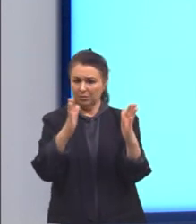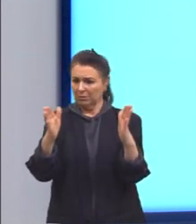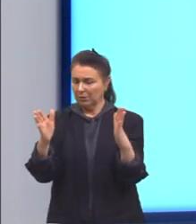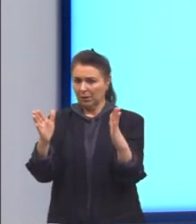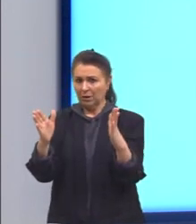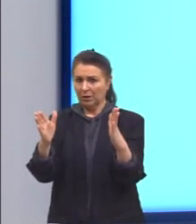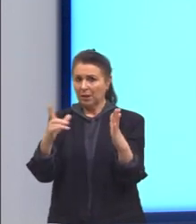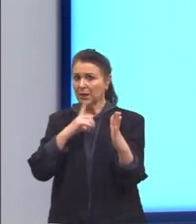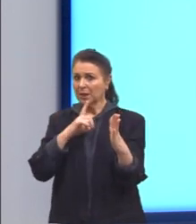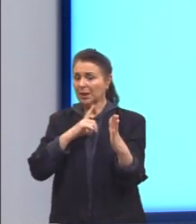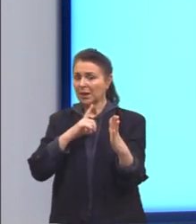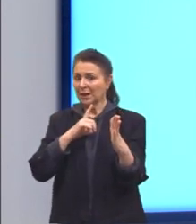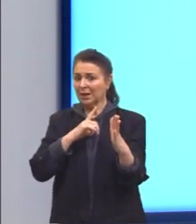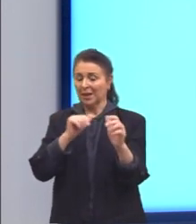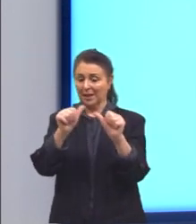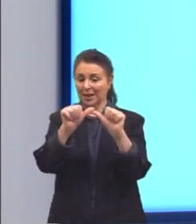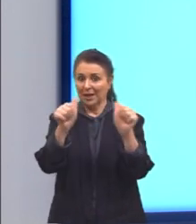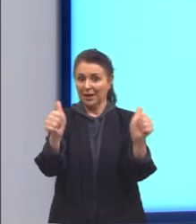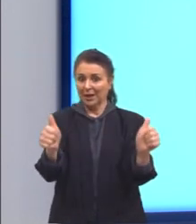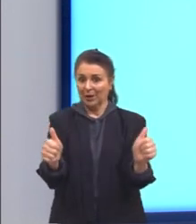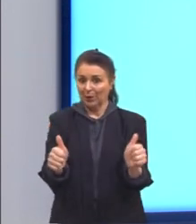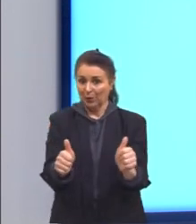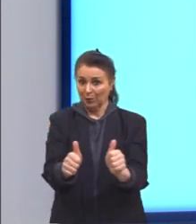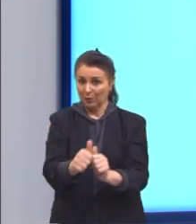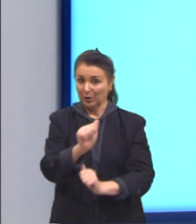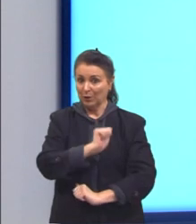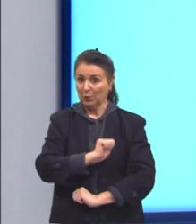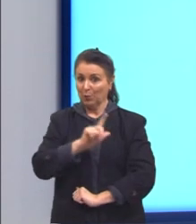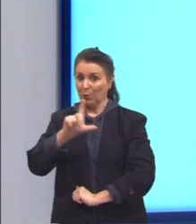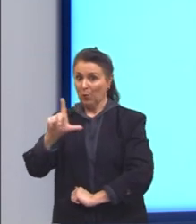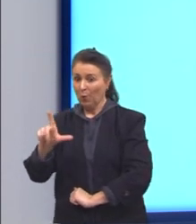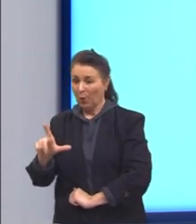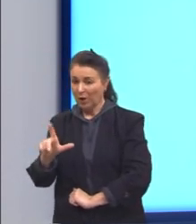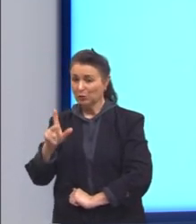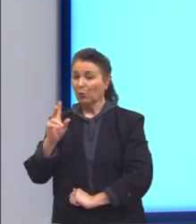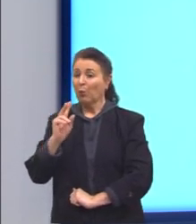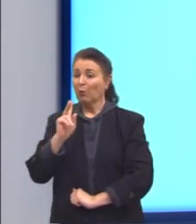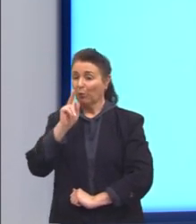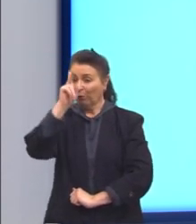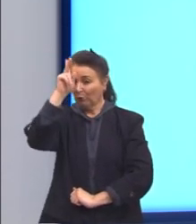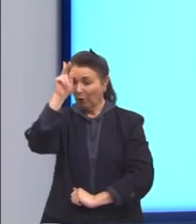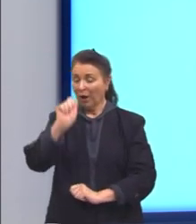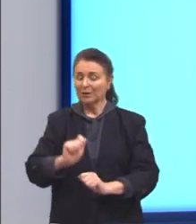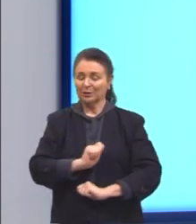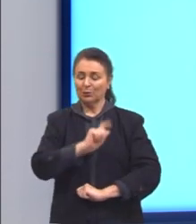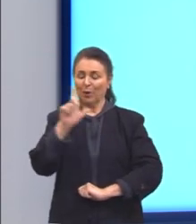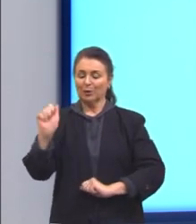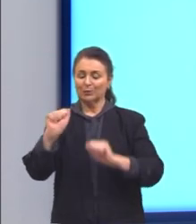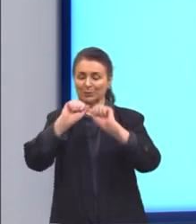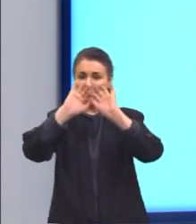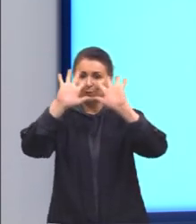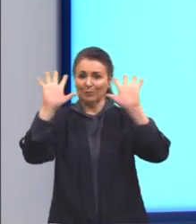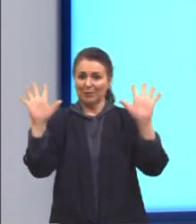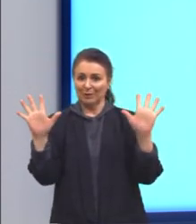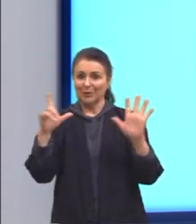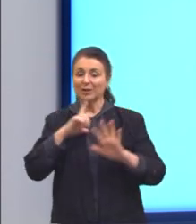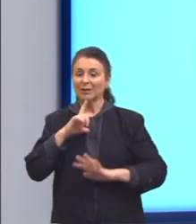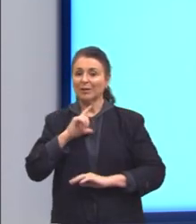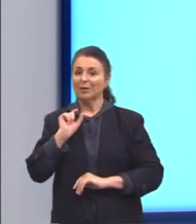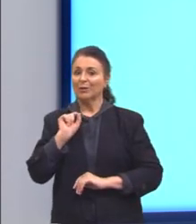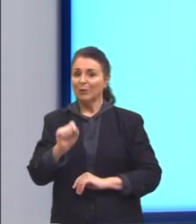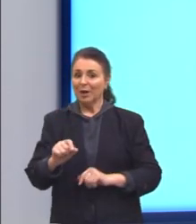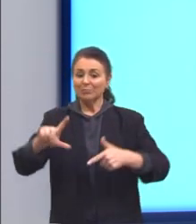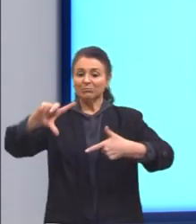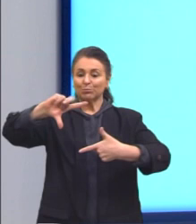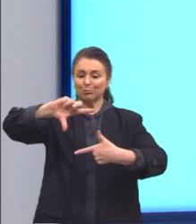encaixamos, então, as figuras em tom azul mais escuro, em cima azul mais claro e formamos, então, um